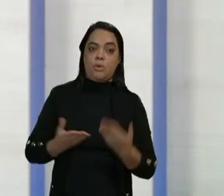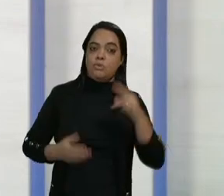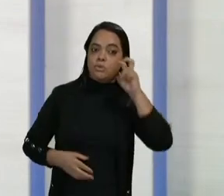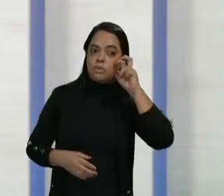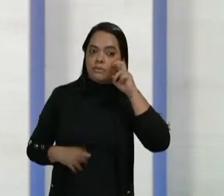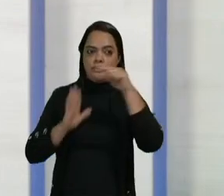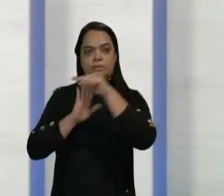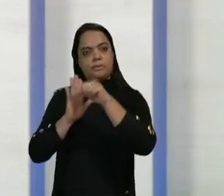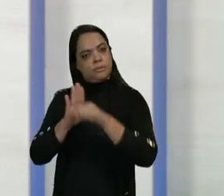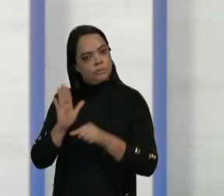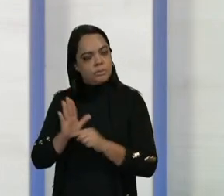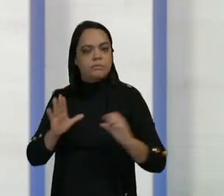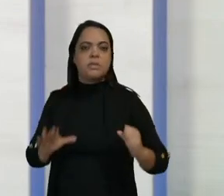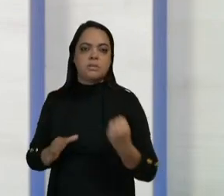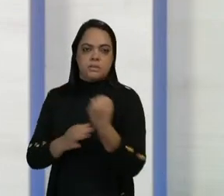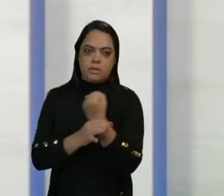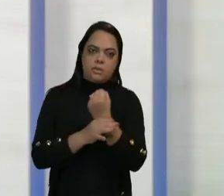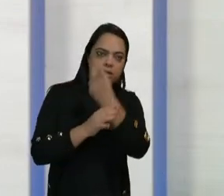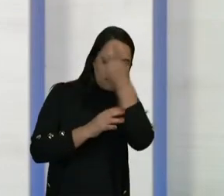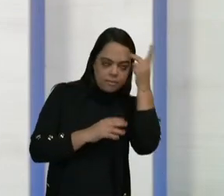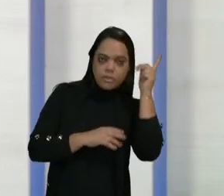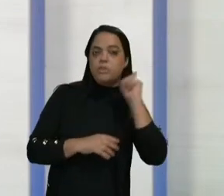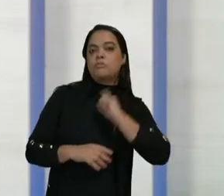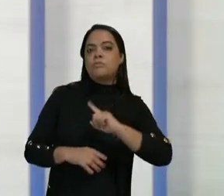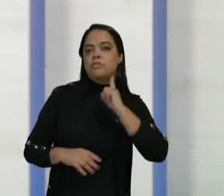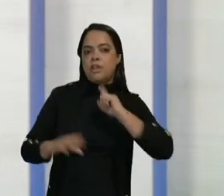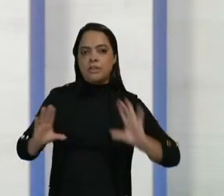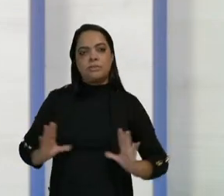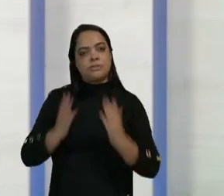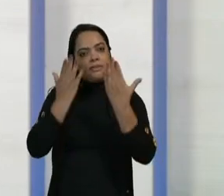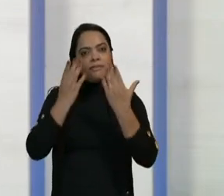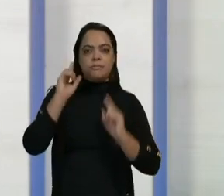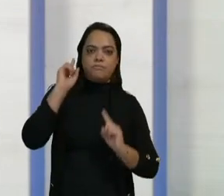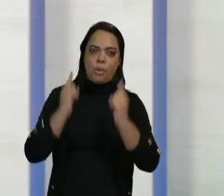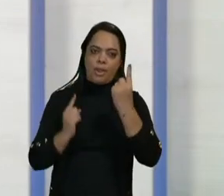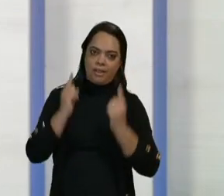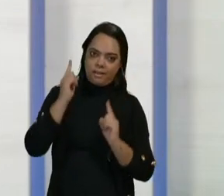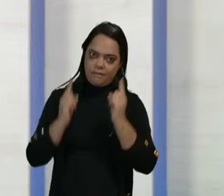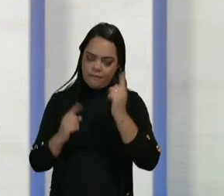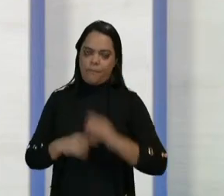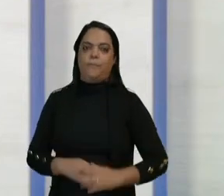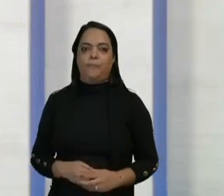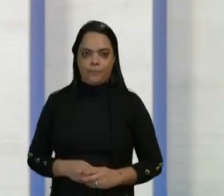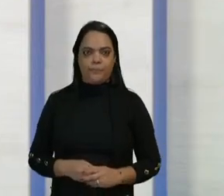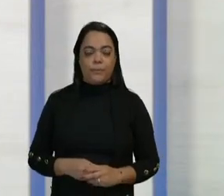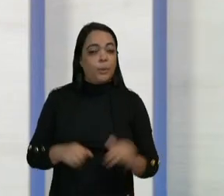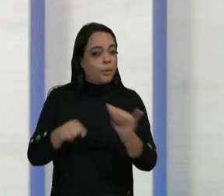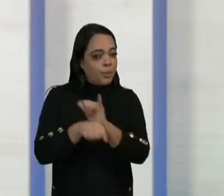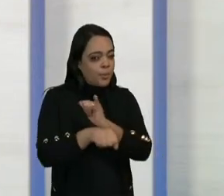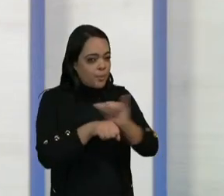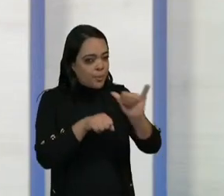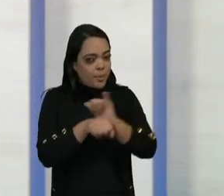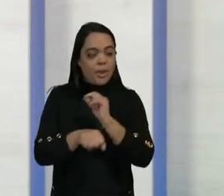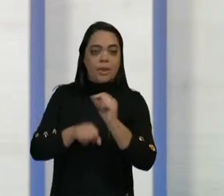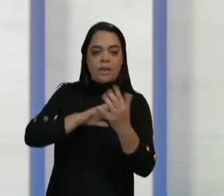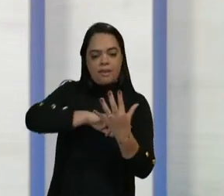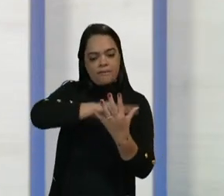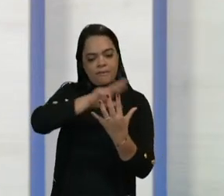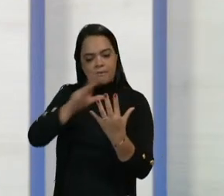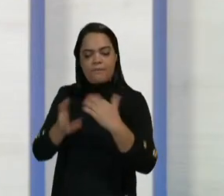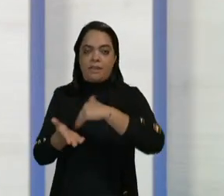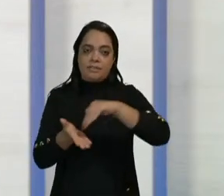os planos para a segurança dos mineiros durante os eventos de carnaval. Uma grande articulação entre as diversas